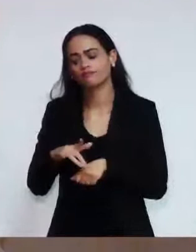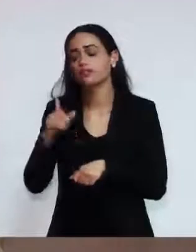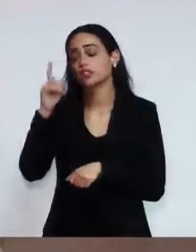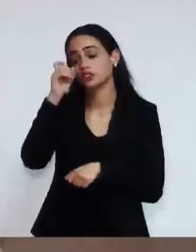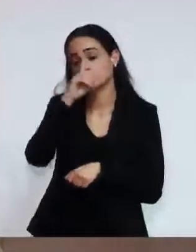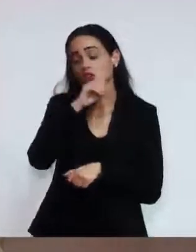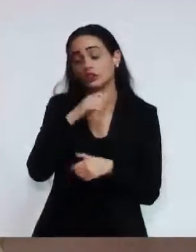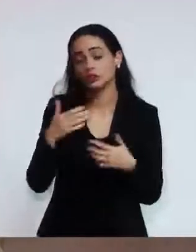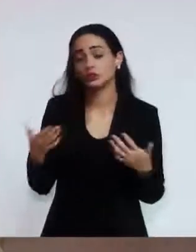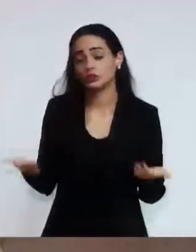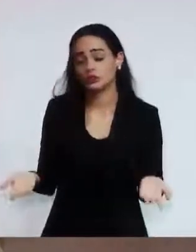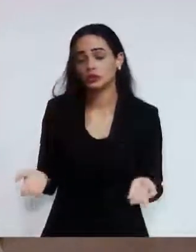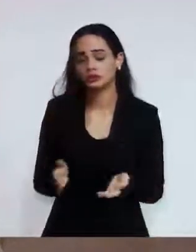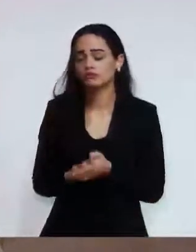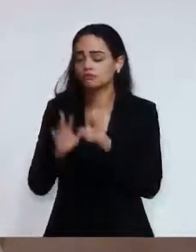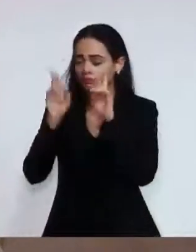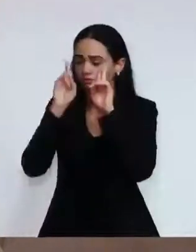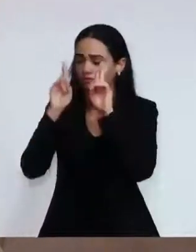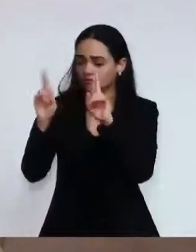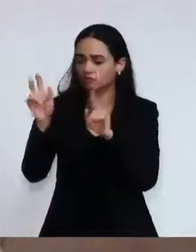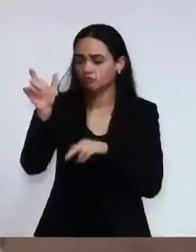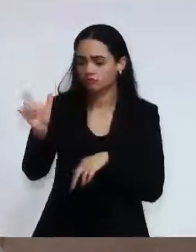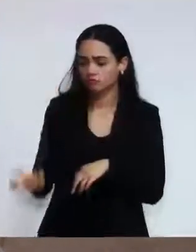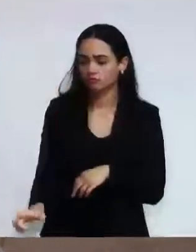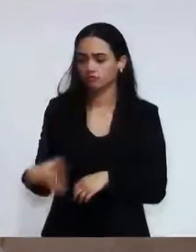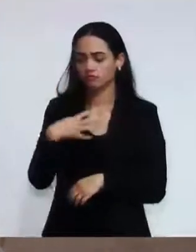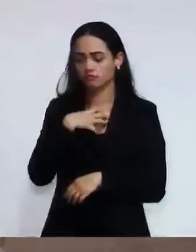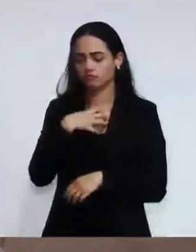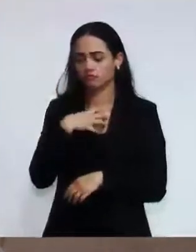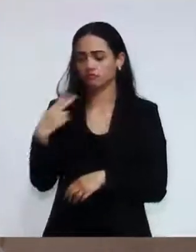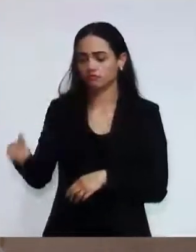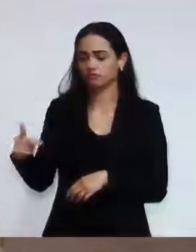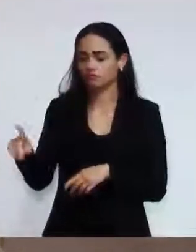Eu respeito, sempre falei, respeito a sua forma de agir.